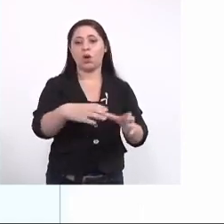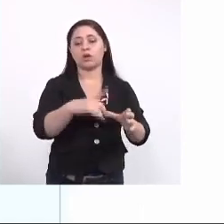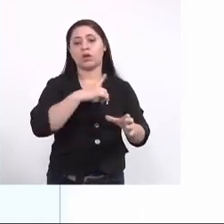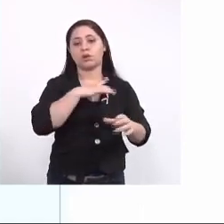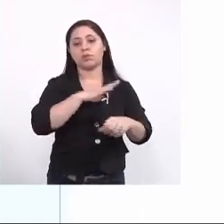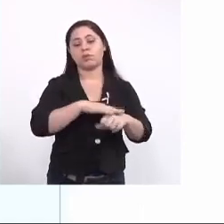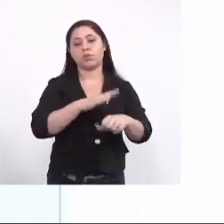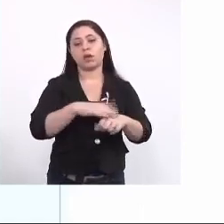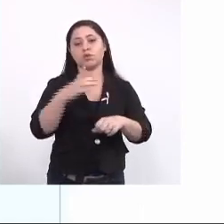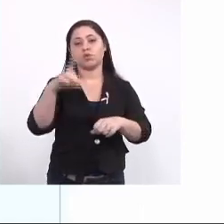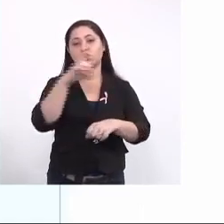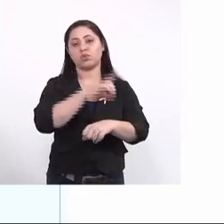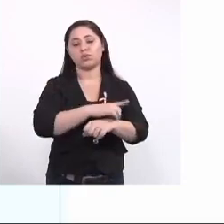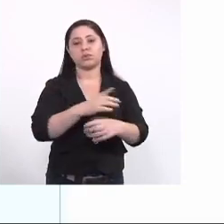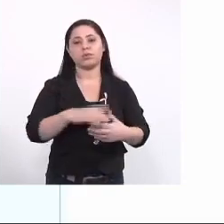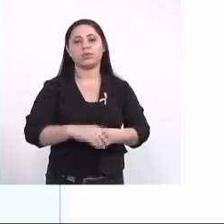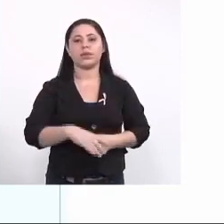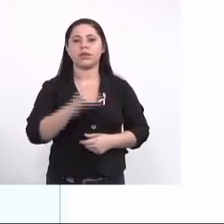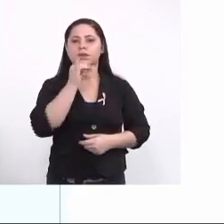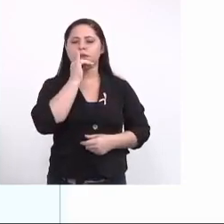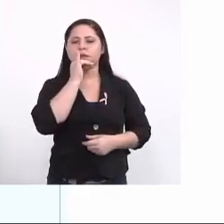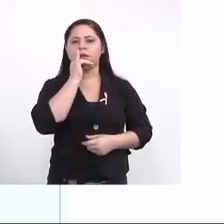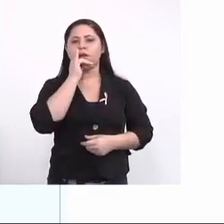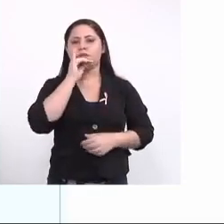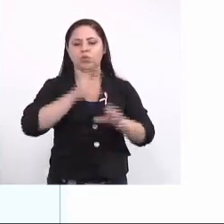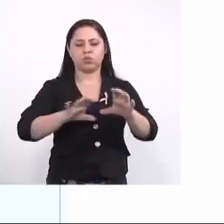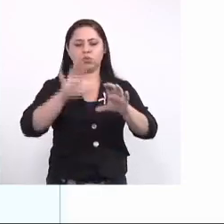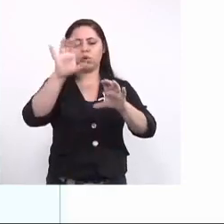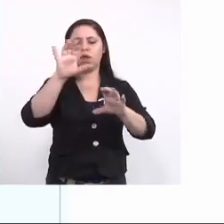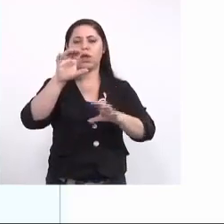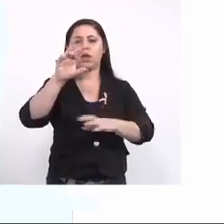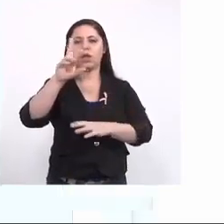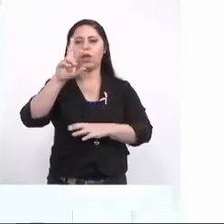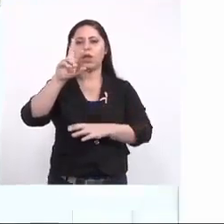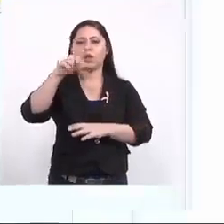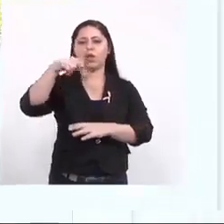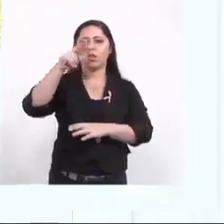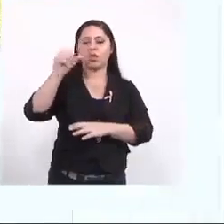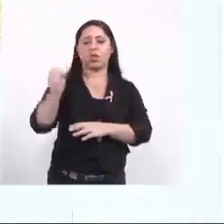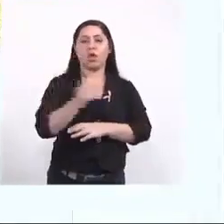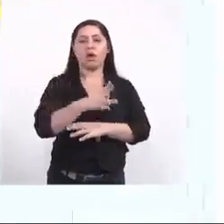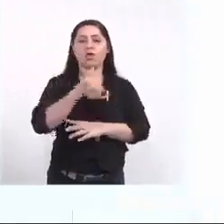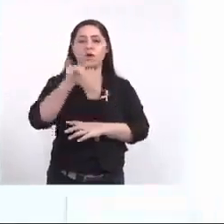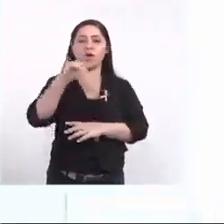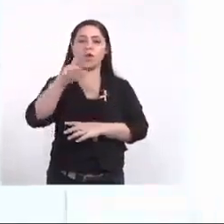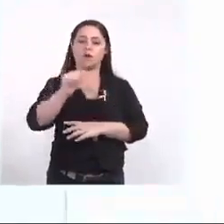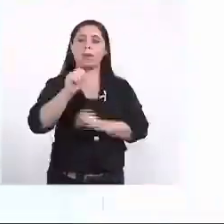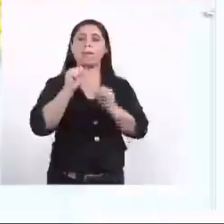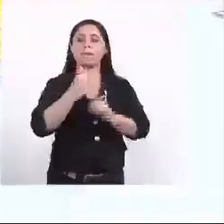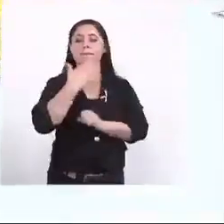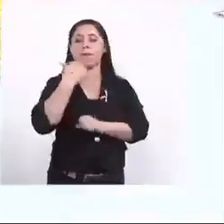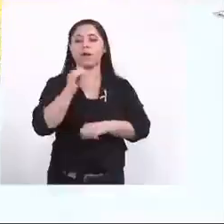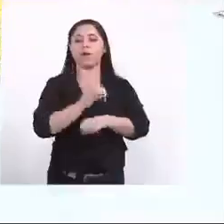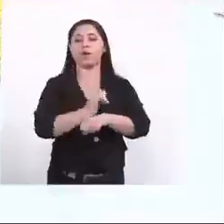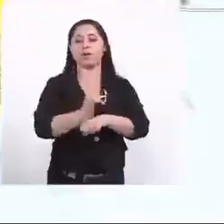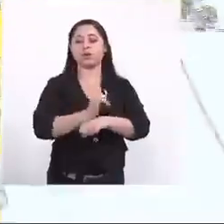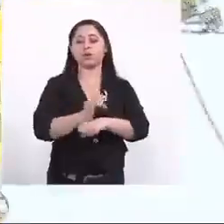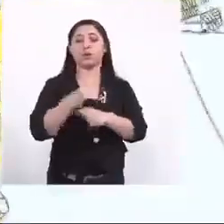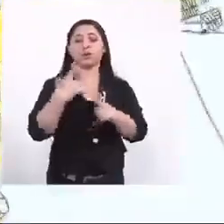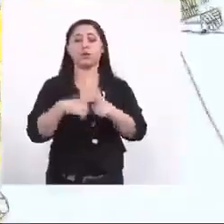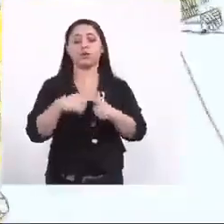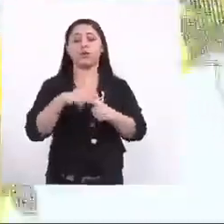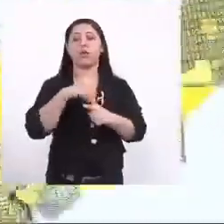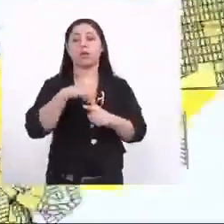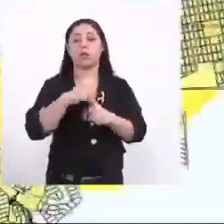digamos que ali em cima na região da Nova Lima se eu não me engano eu posso melhorar as ações naquela área justamente